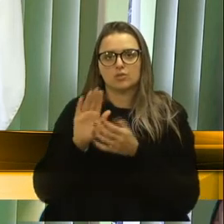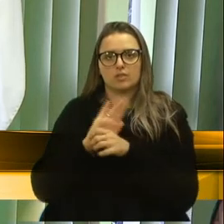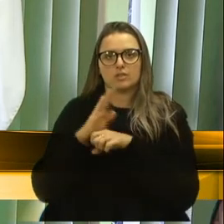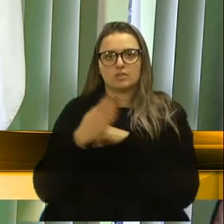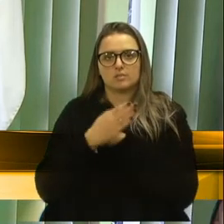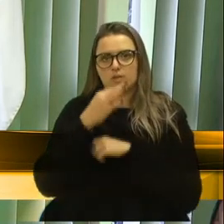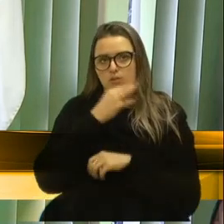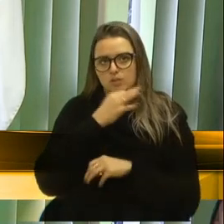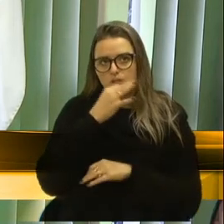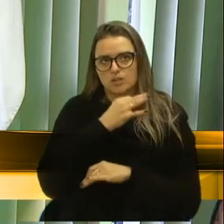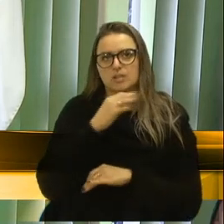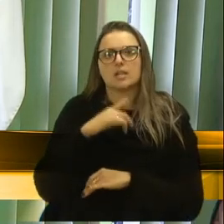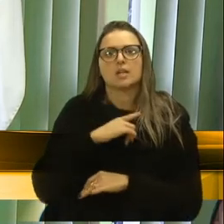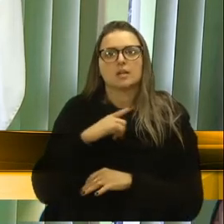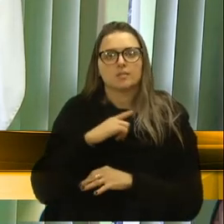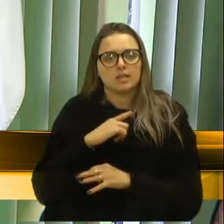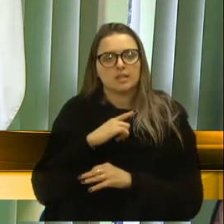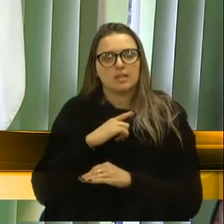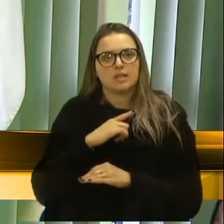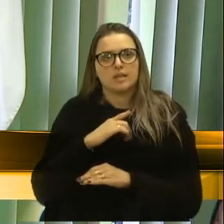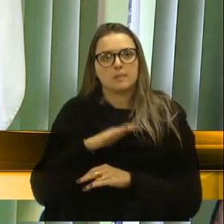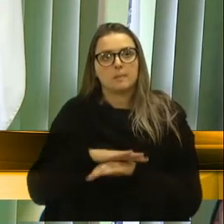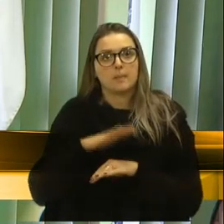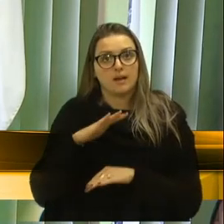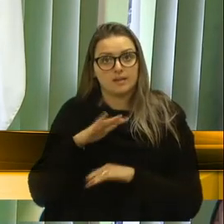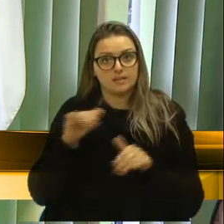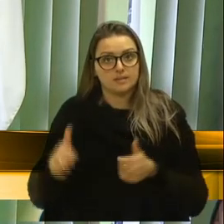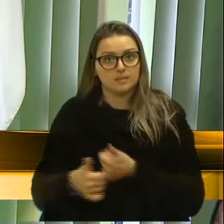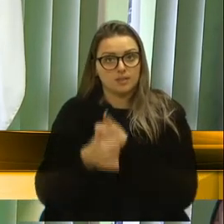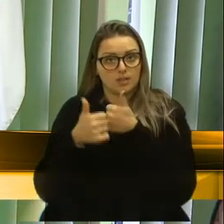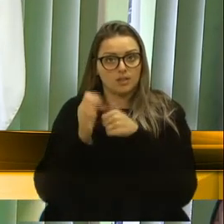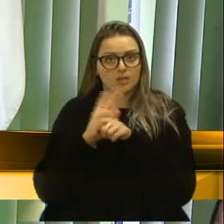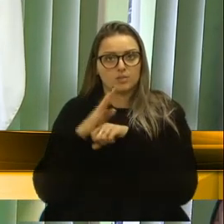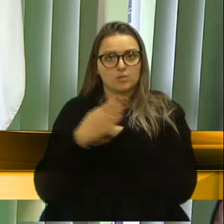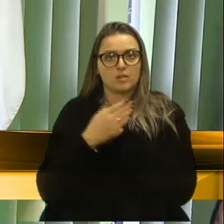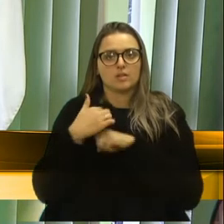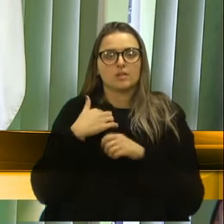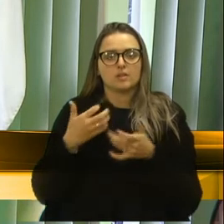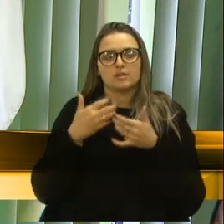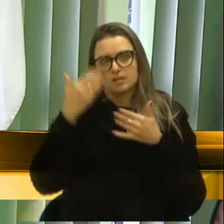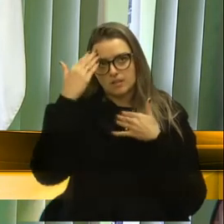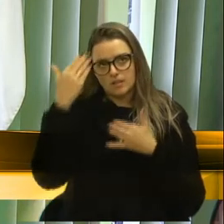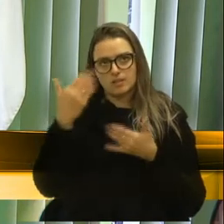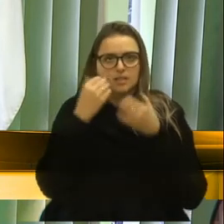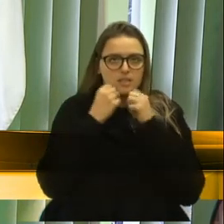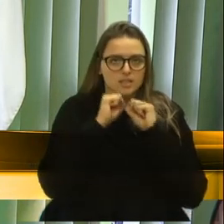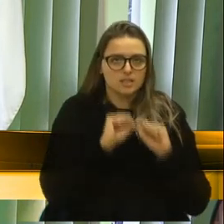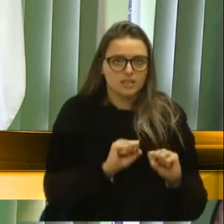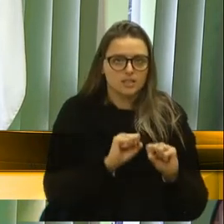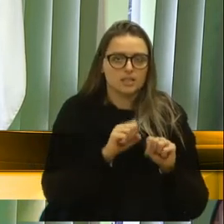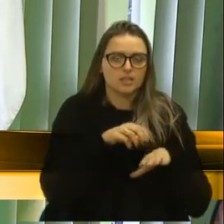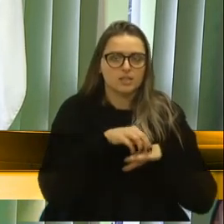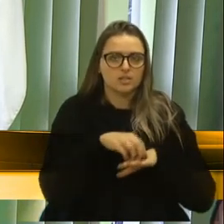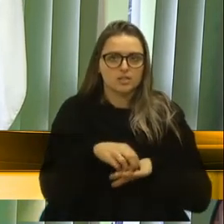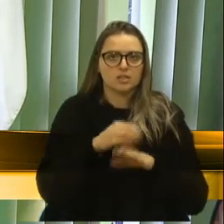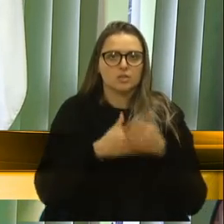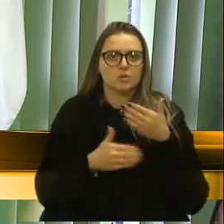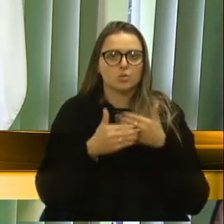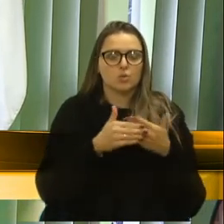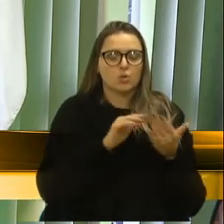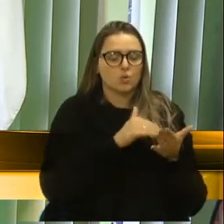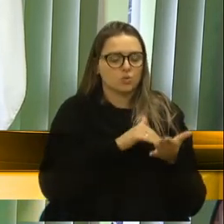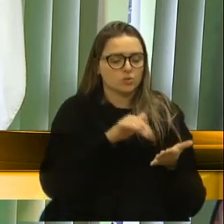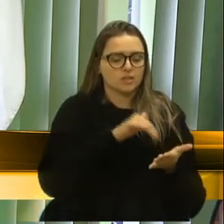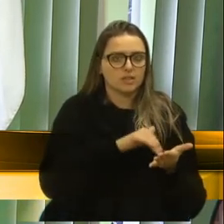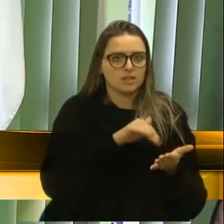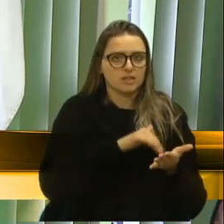Caxiú do Sul para que venha trazer melhoria nos bairros. Quero agradecer a Secretaria de Trânsito, todos os seus secretários,